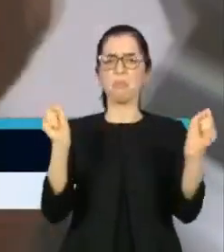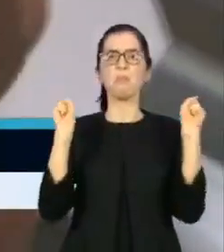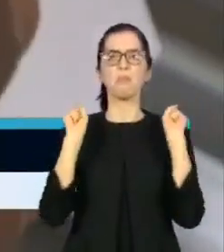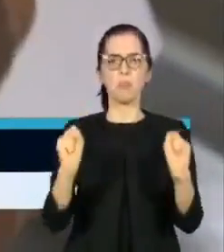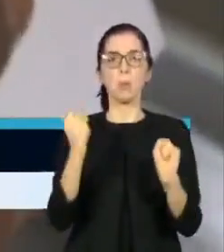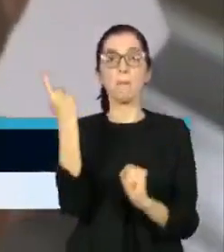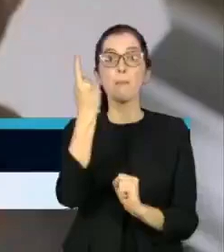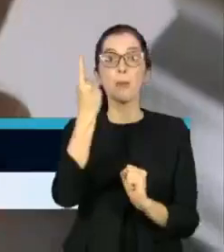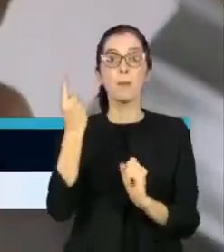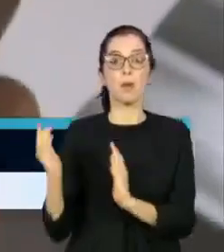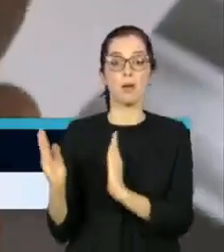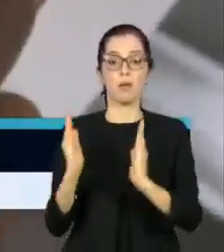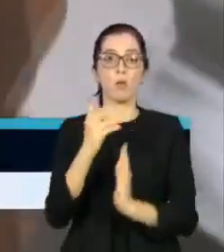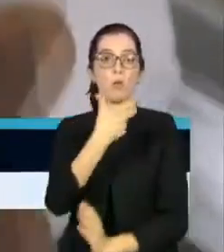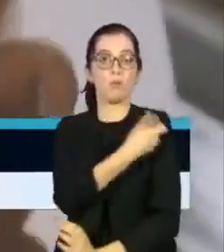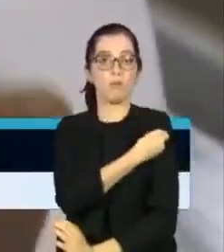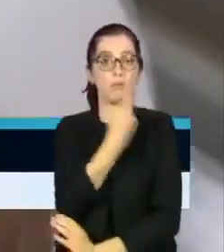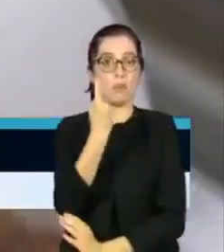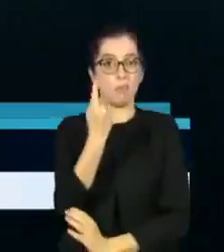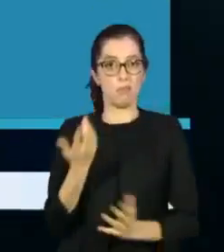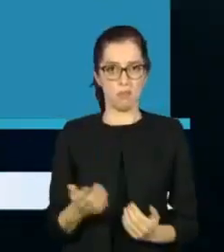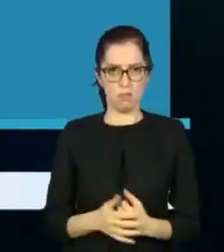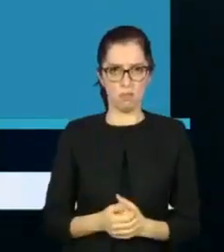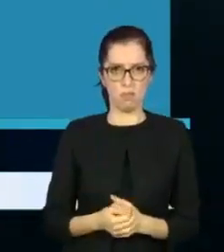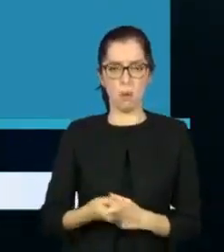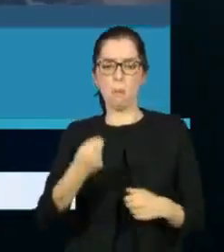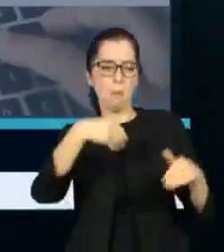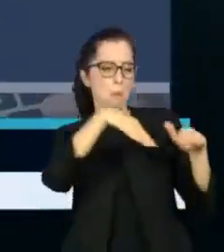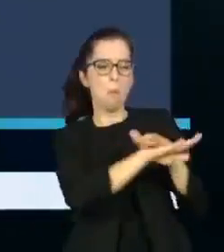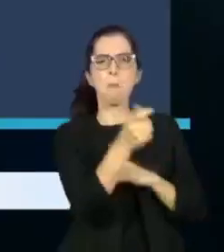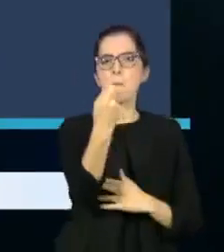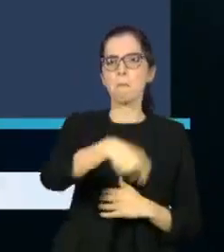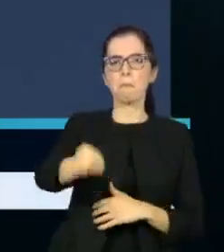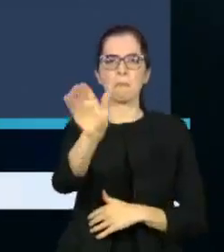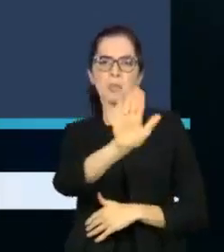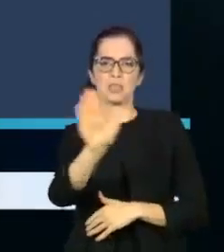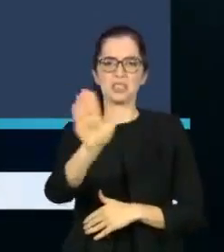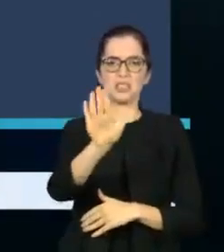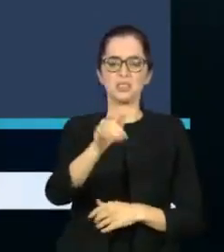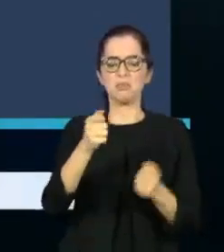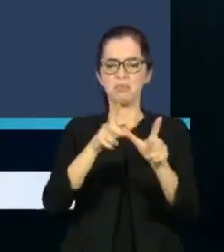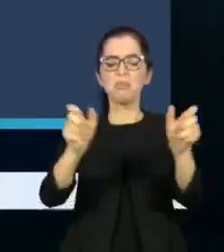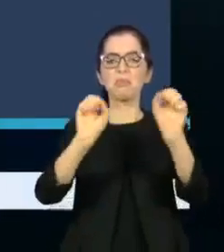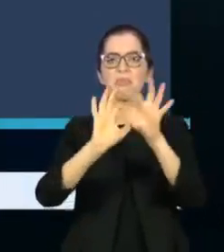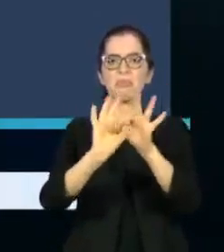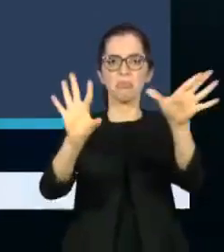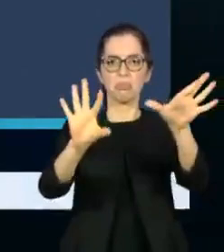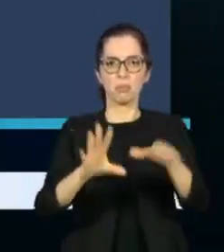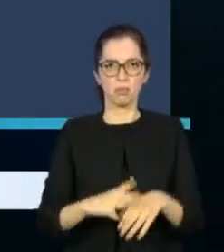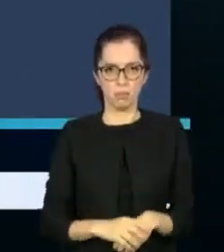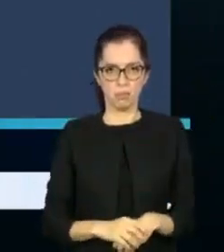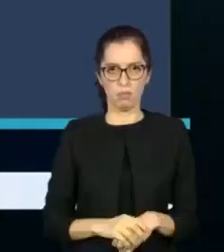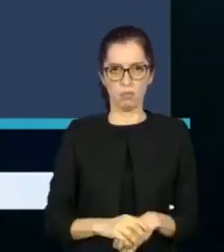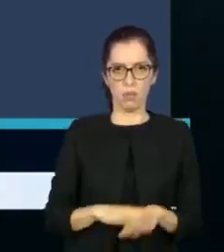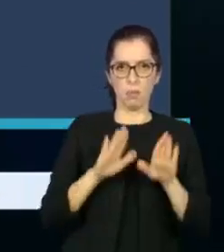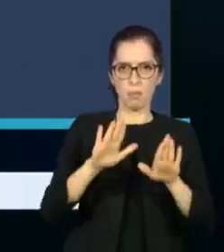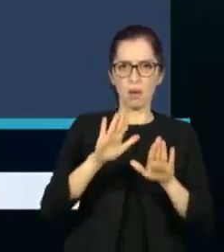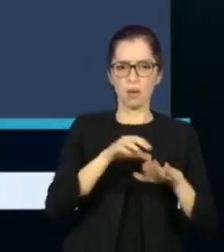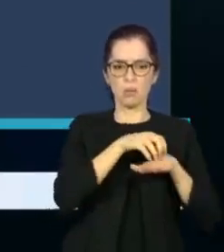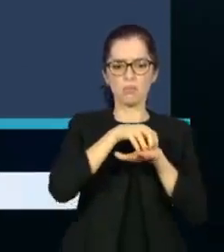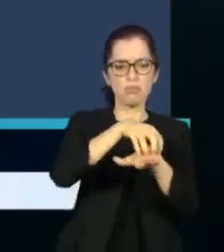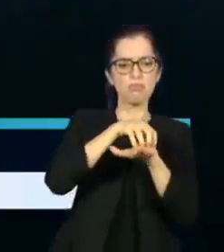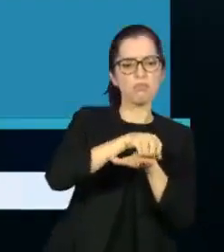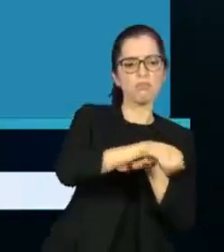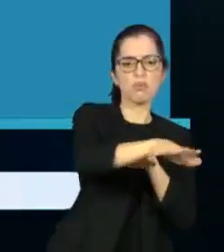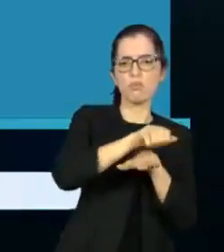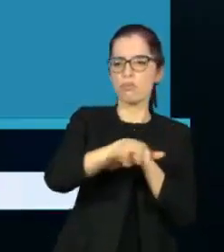metade dos imunizantes para a aplicação da segunda dose. O governo garante que o fluxo de fornecimento será suficiente para fazer a segunda aplicação